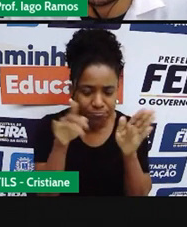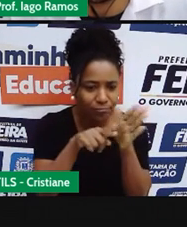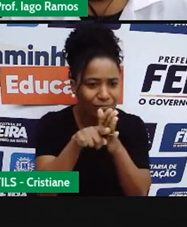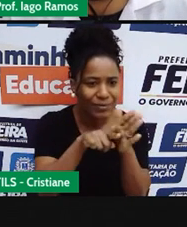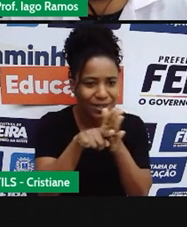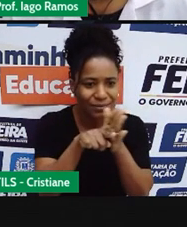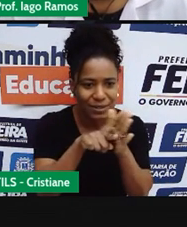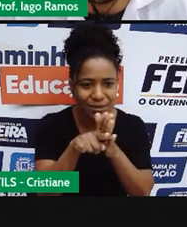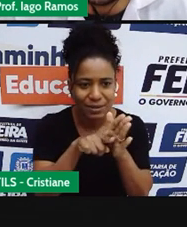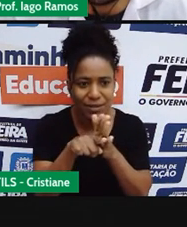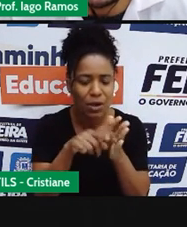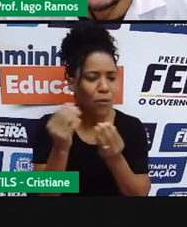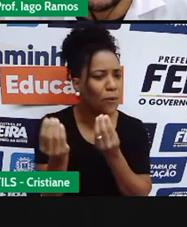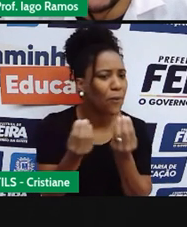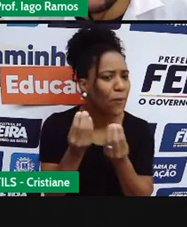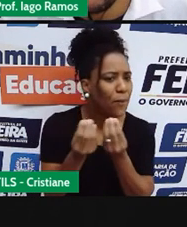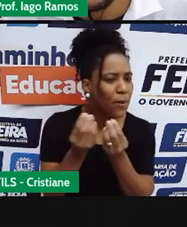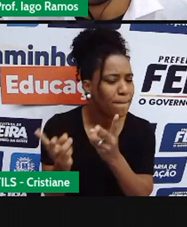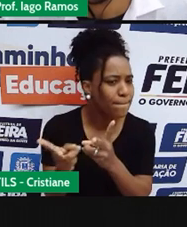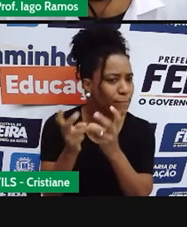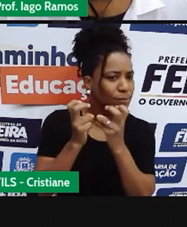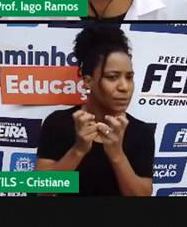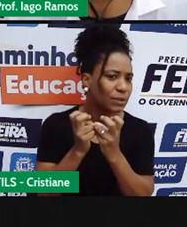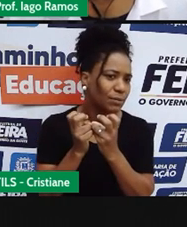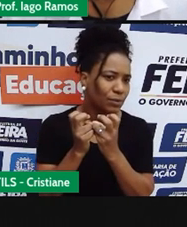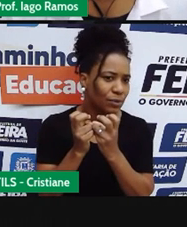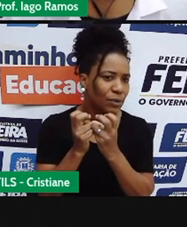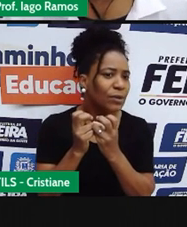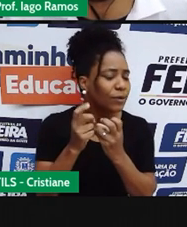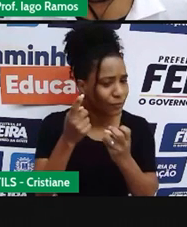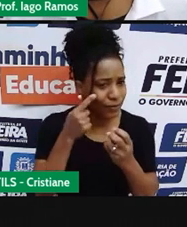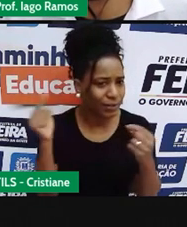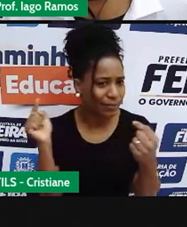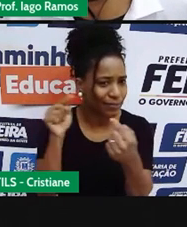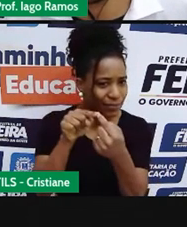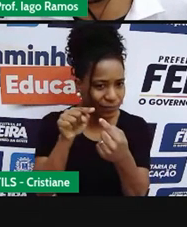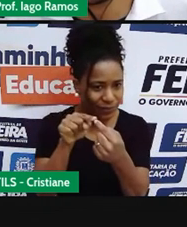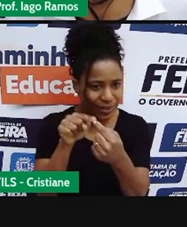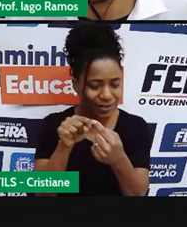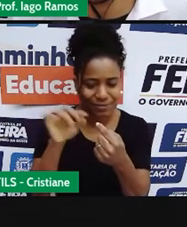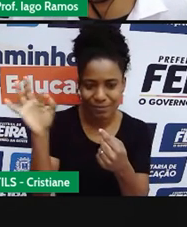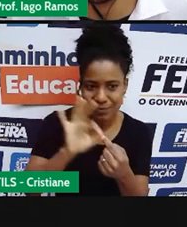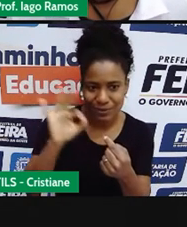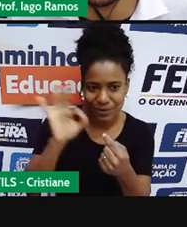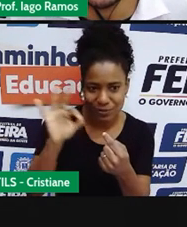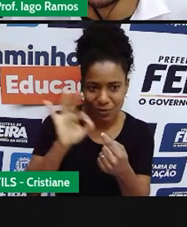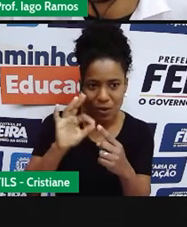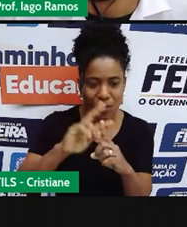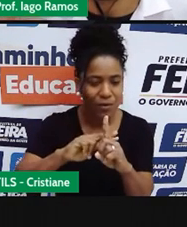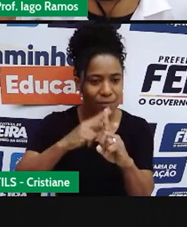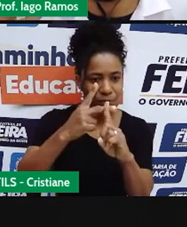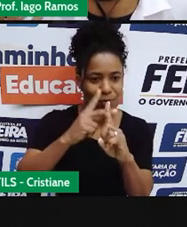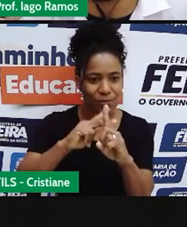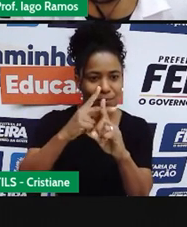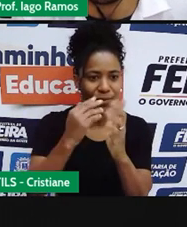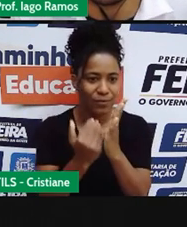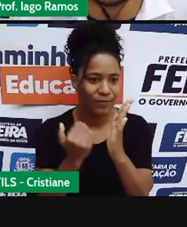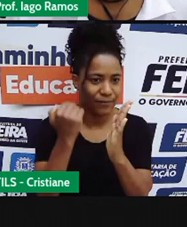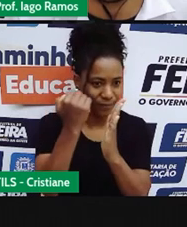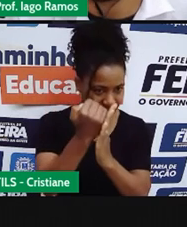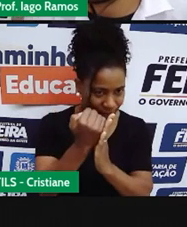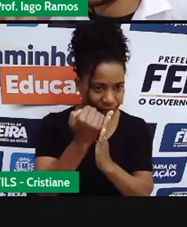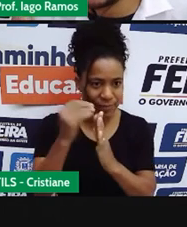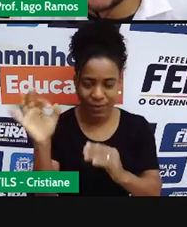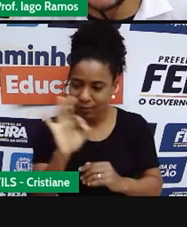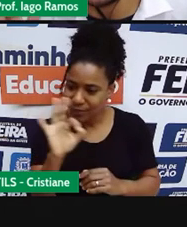nas quais você consegue perceber que são aplicados percentuais sucessivos. Aplica-se um